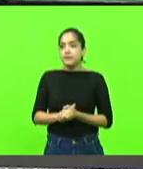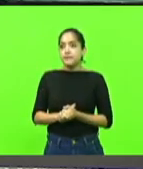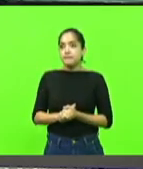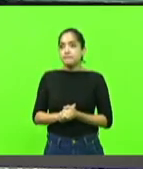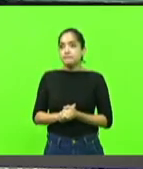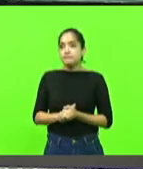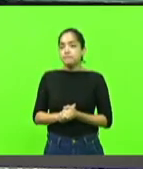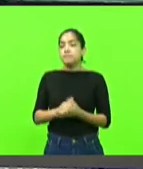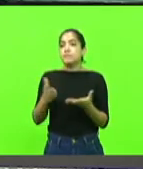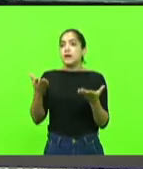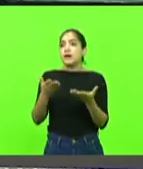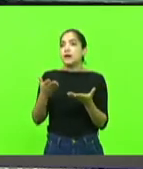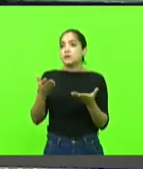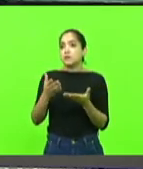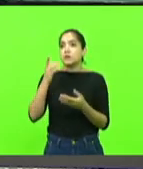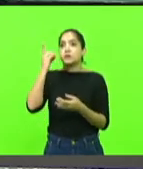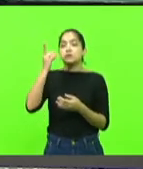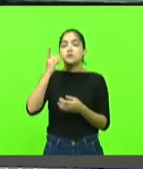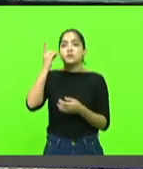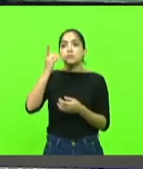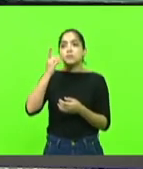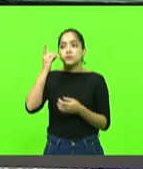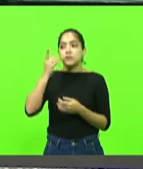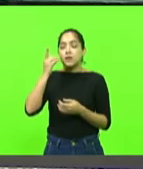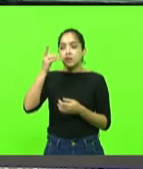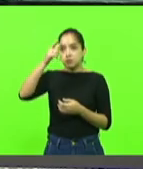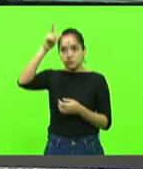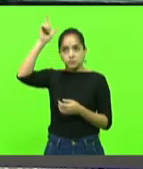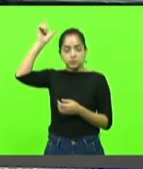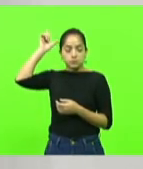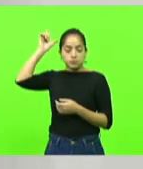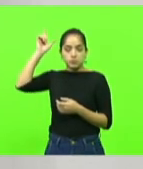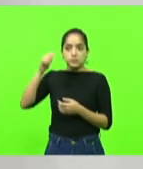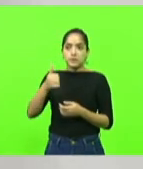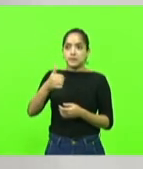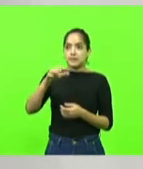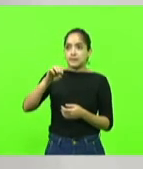Com a palavra o deputado sargento Lima, pelo tempo de até 10 minutos.